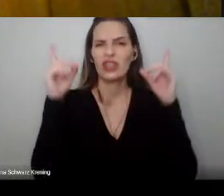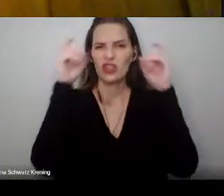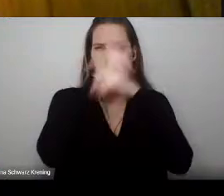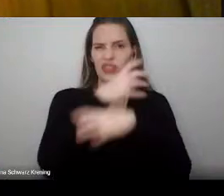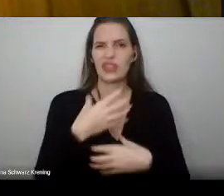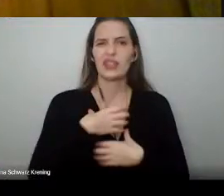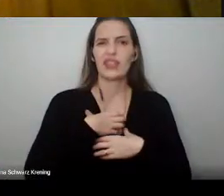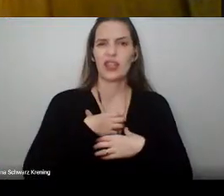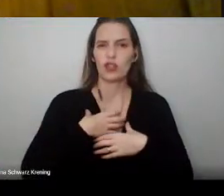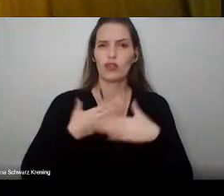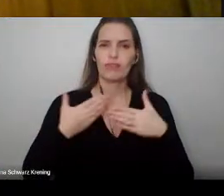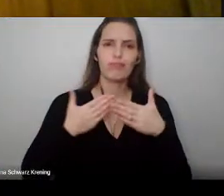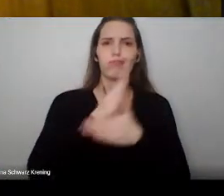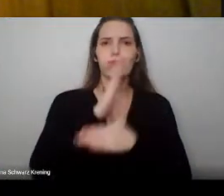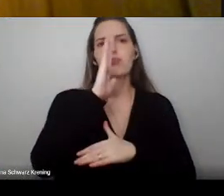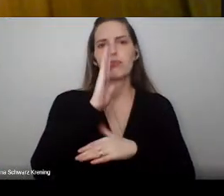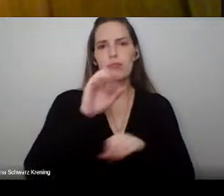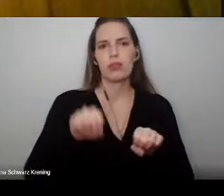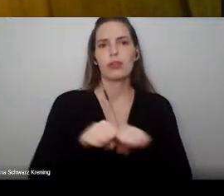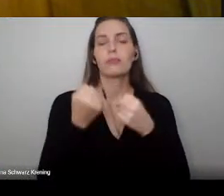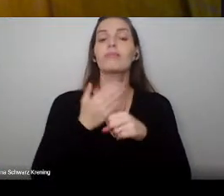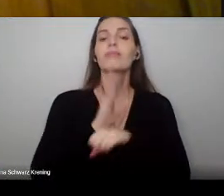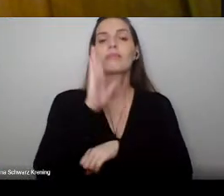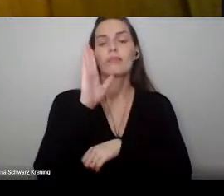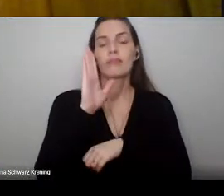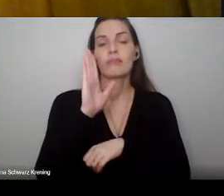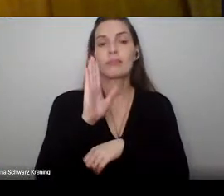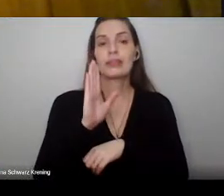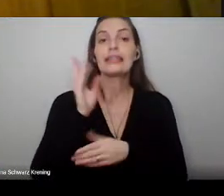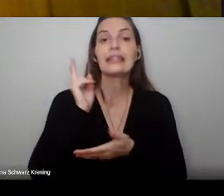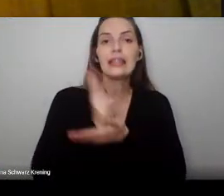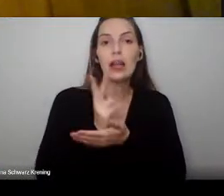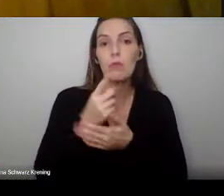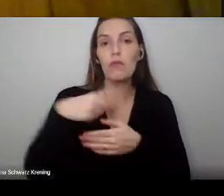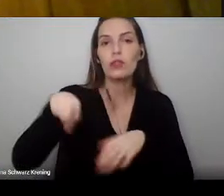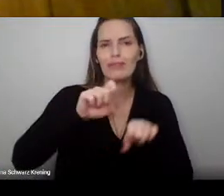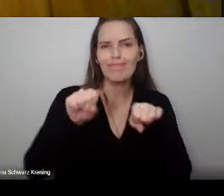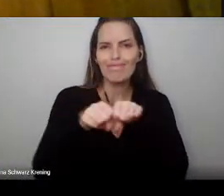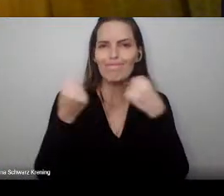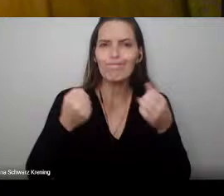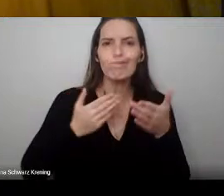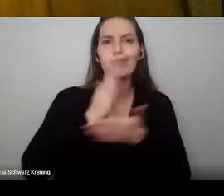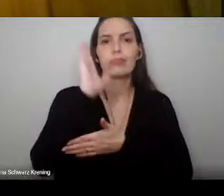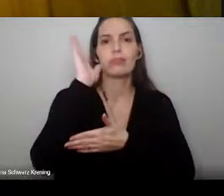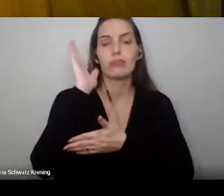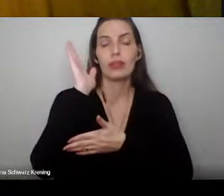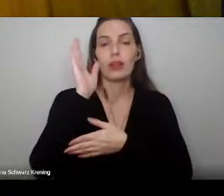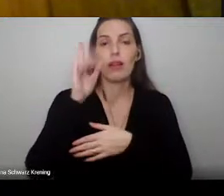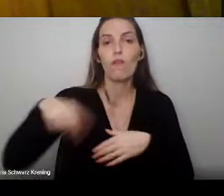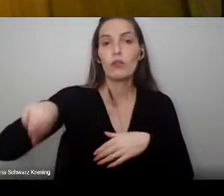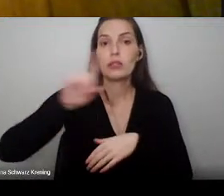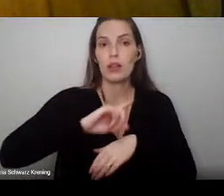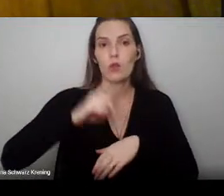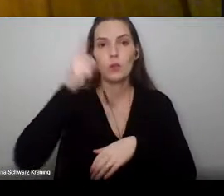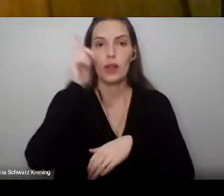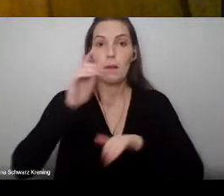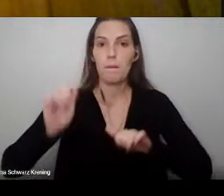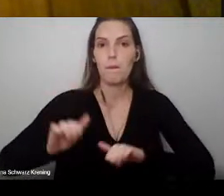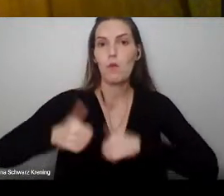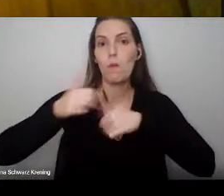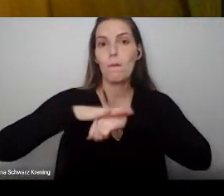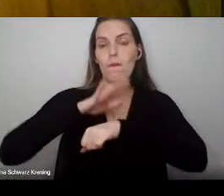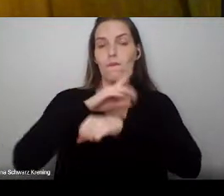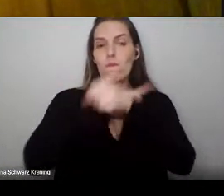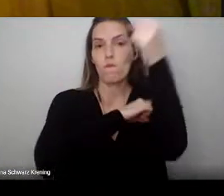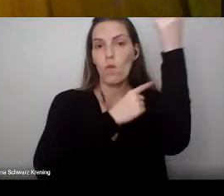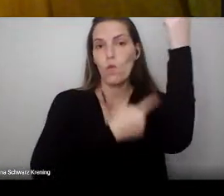e do desconhecido. A cada superação vocês serão melhores e mais fortes. Nunca hesitem